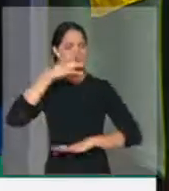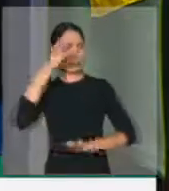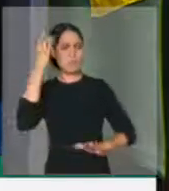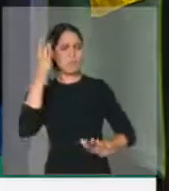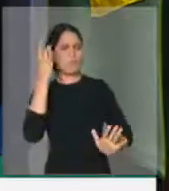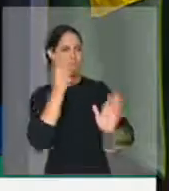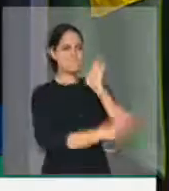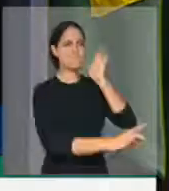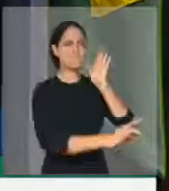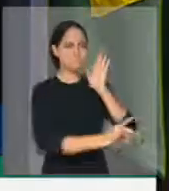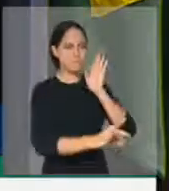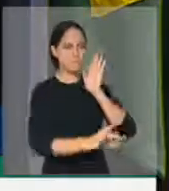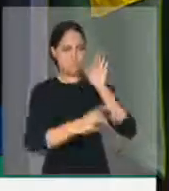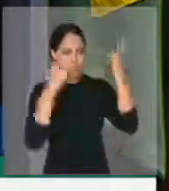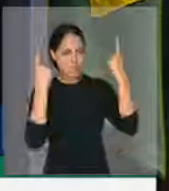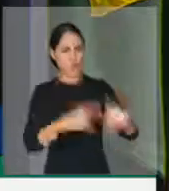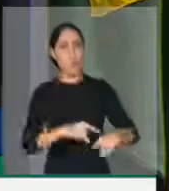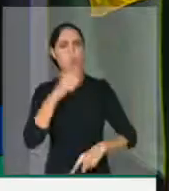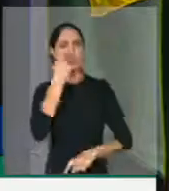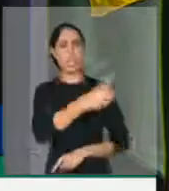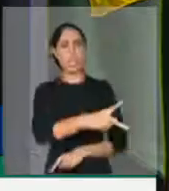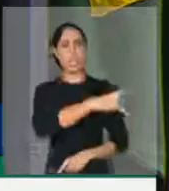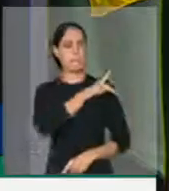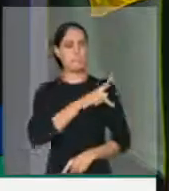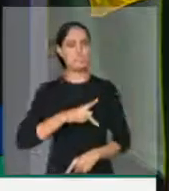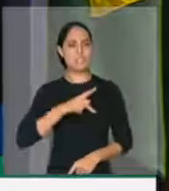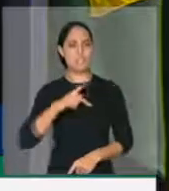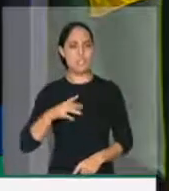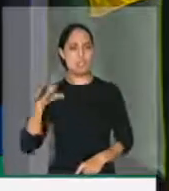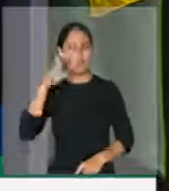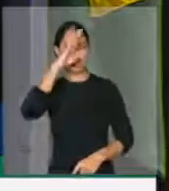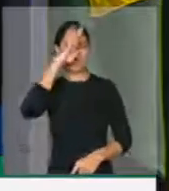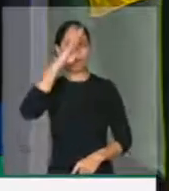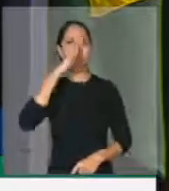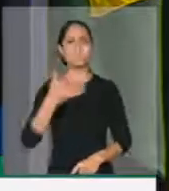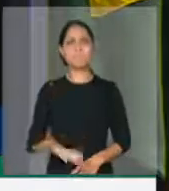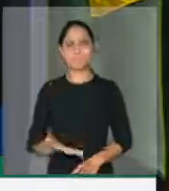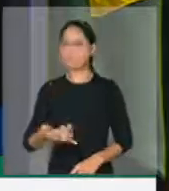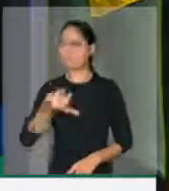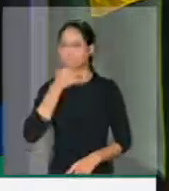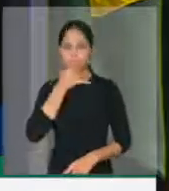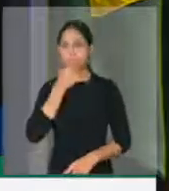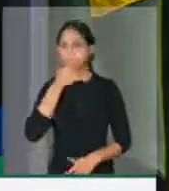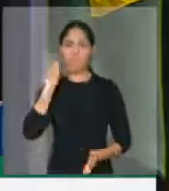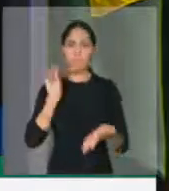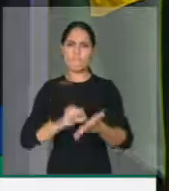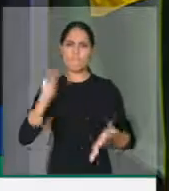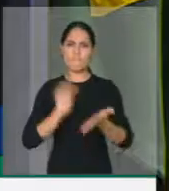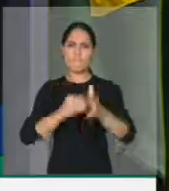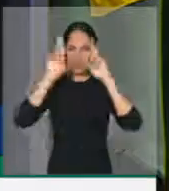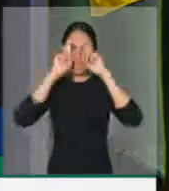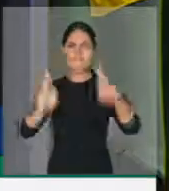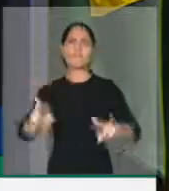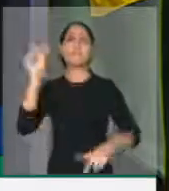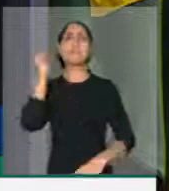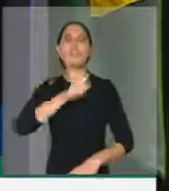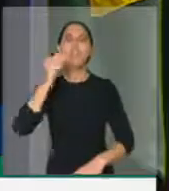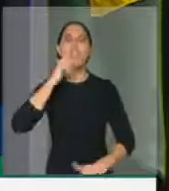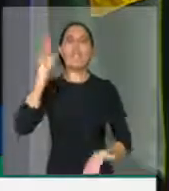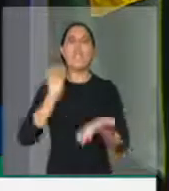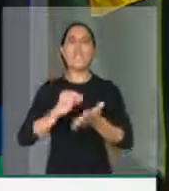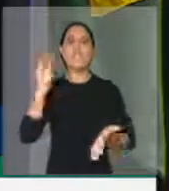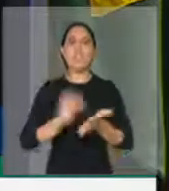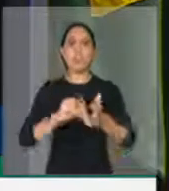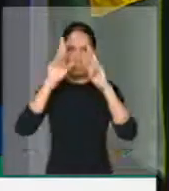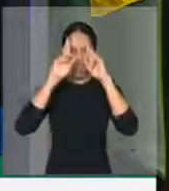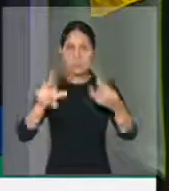meu protesto contra o presidente Jair Messias, que infelizmente não respeita a mulher, não respeita